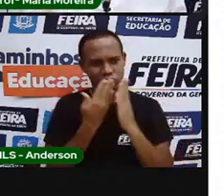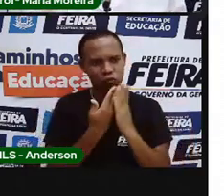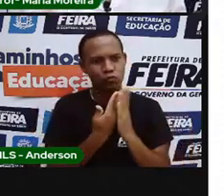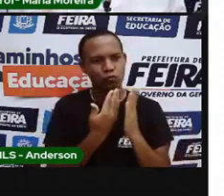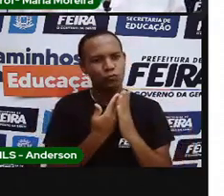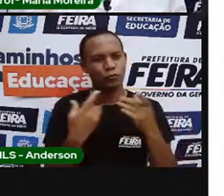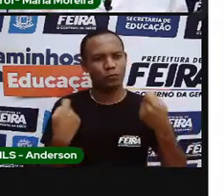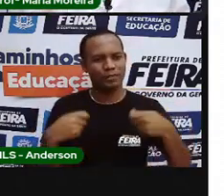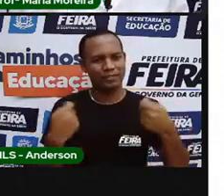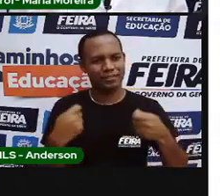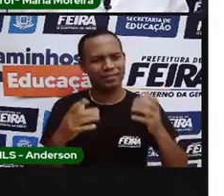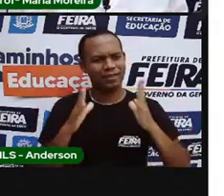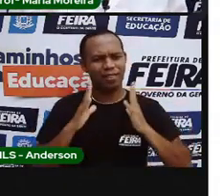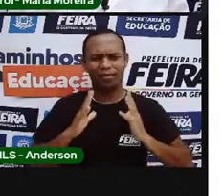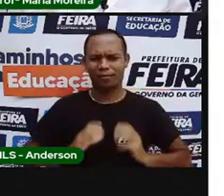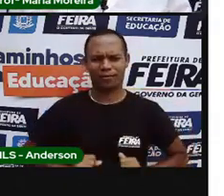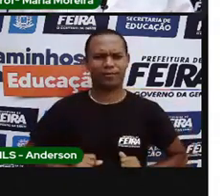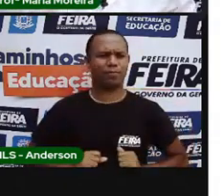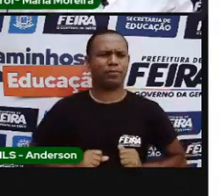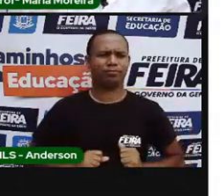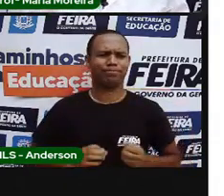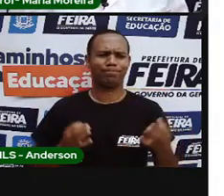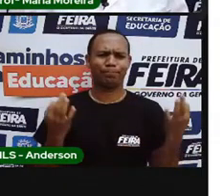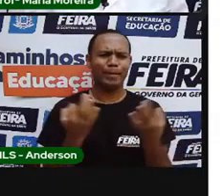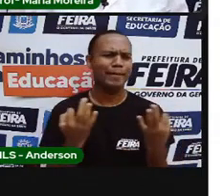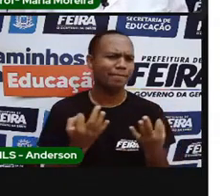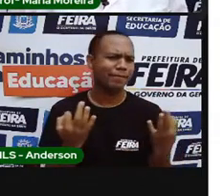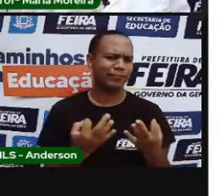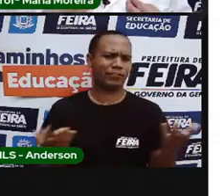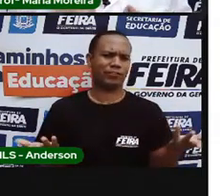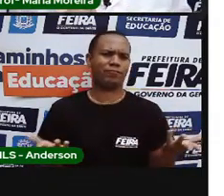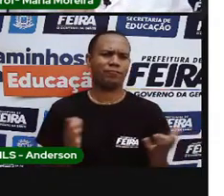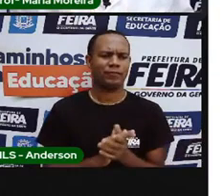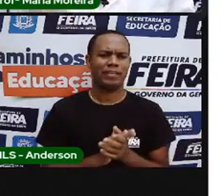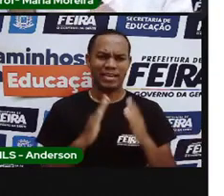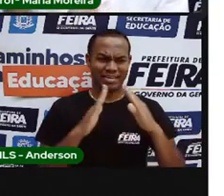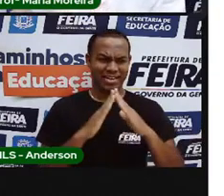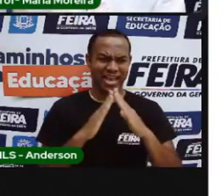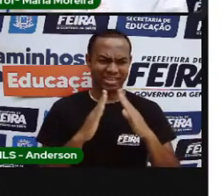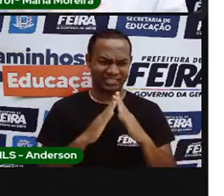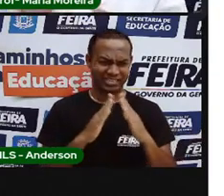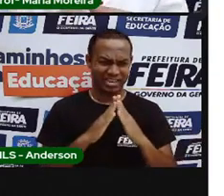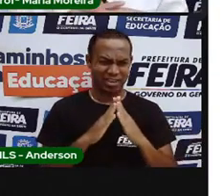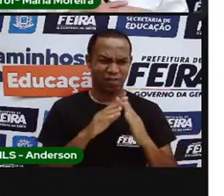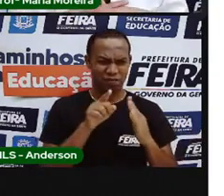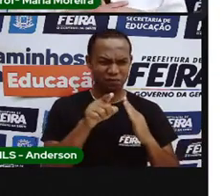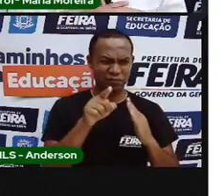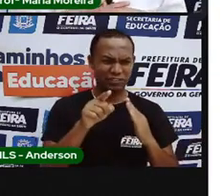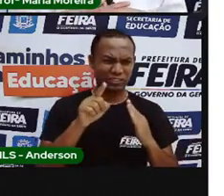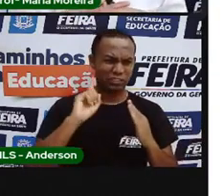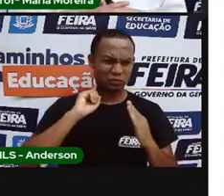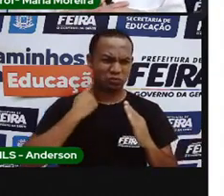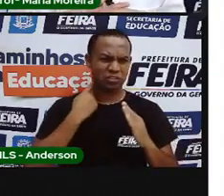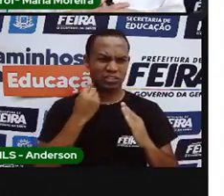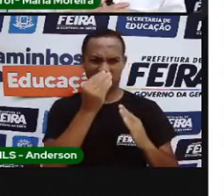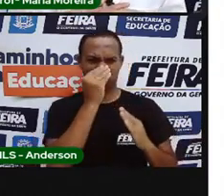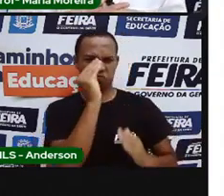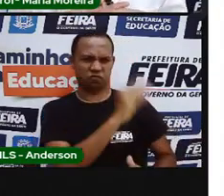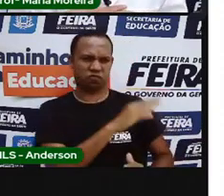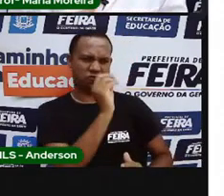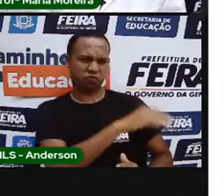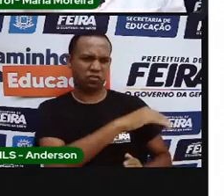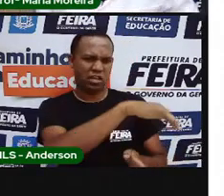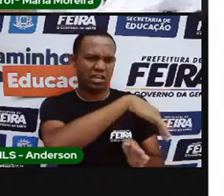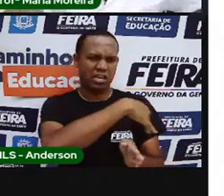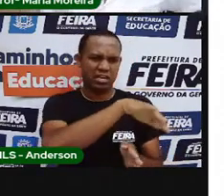boa parte do seu tempo. E que também tem que estar o quê? Limpa. Em casa a gente joga o lixo no meio da sala? Não.